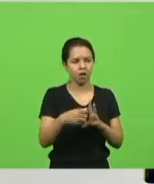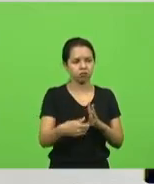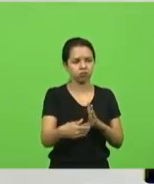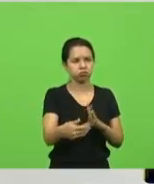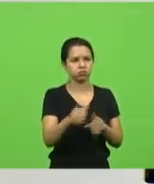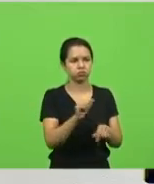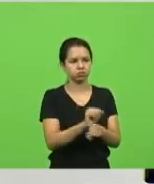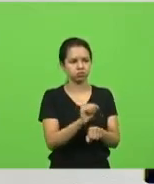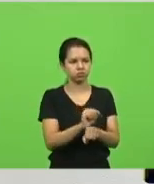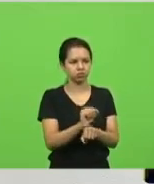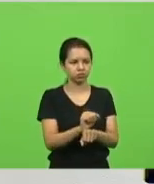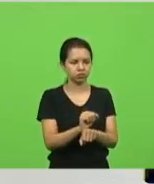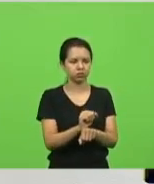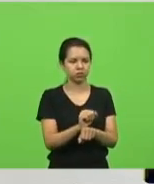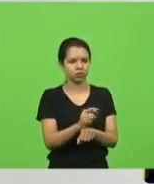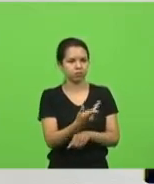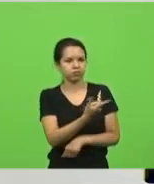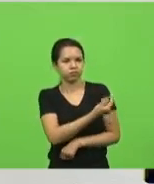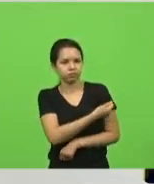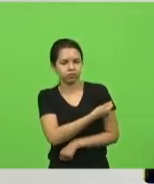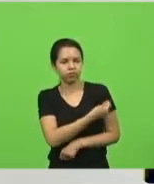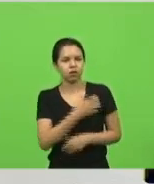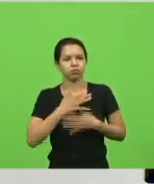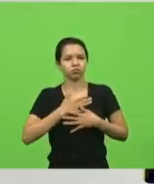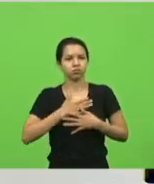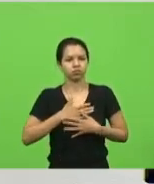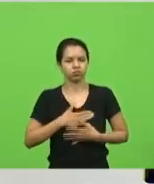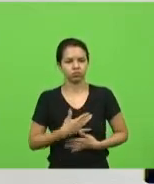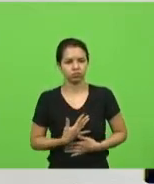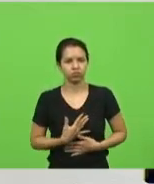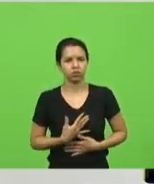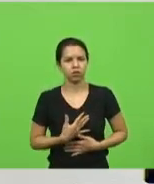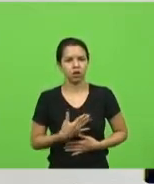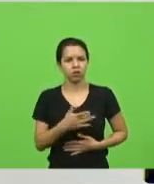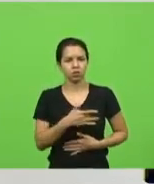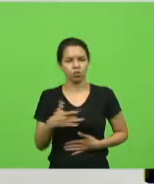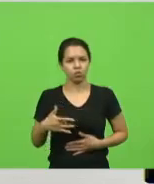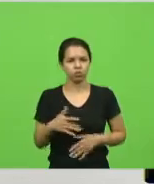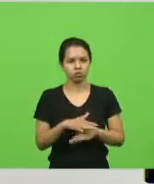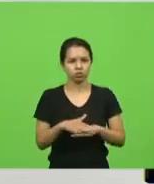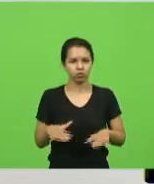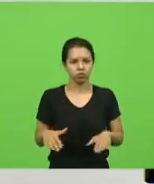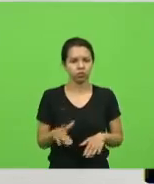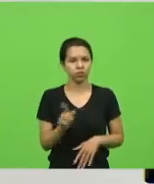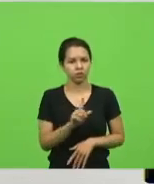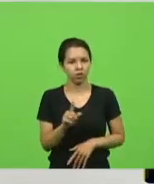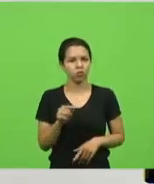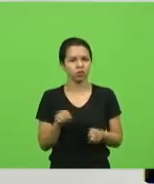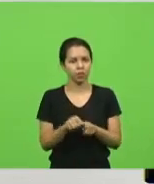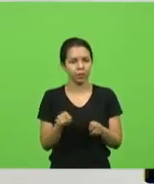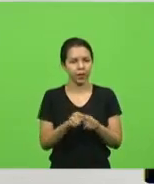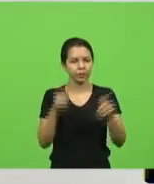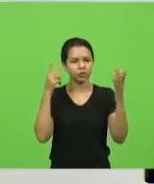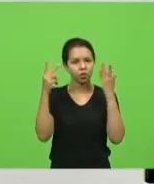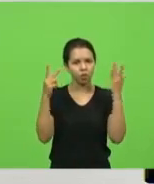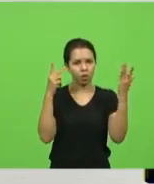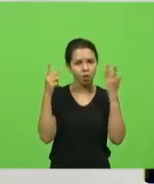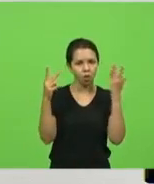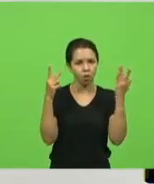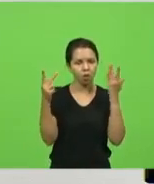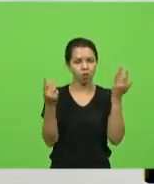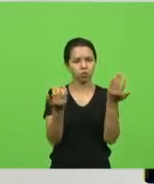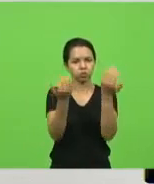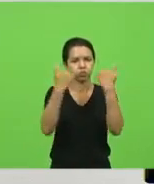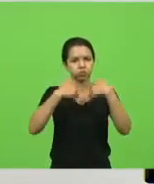vacinar, de ter esse alívio não só na sua saúde, mas até psicologicamente, emocionalmente. E aí, de repente,